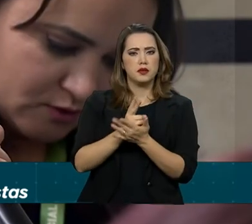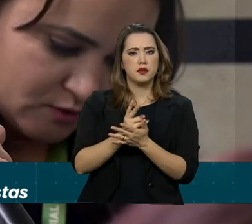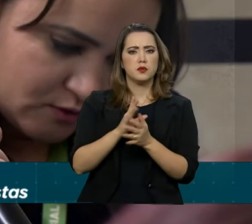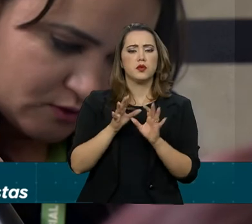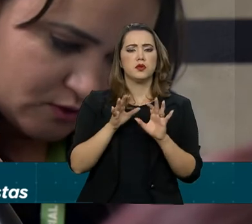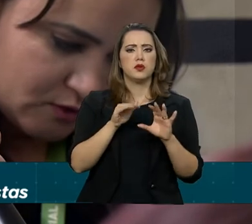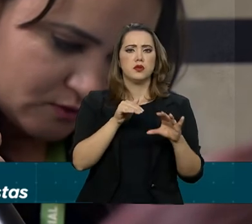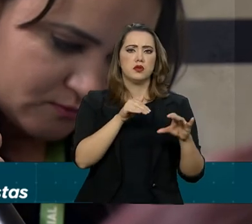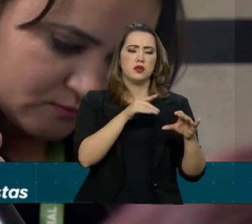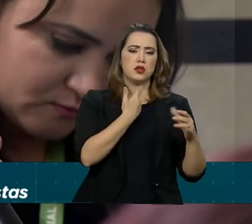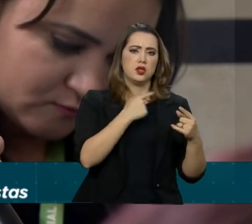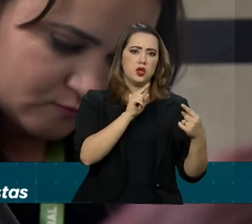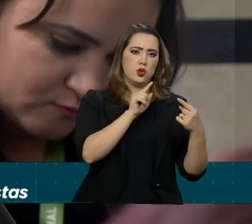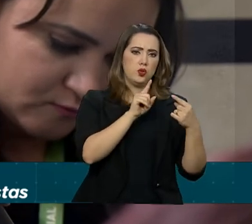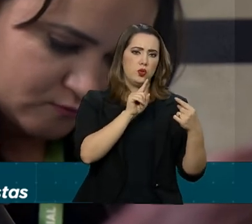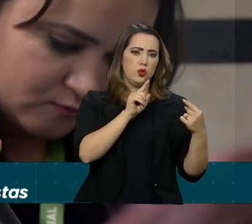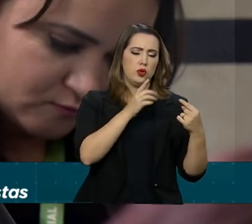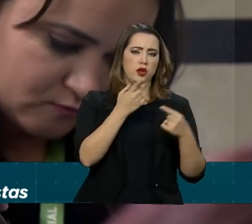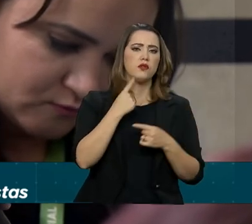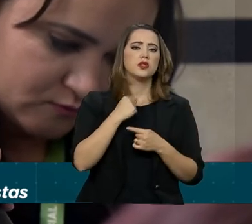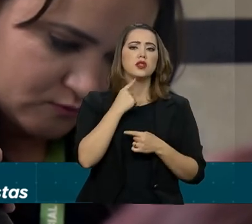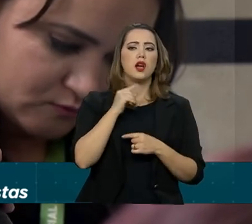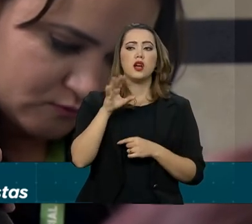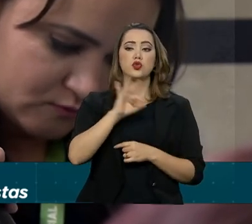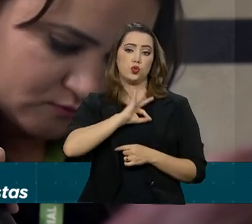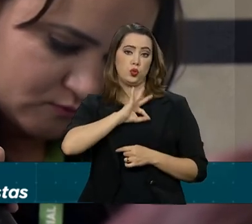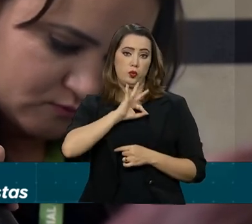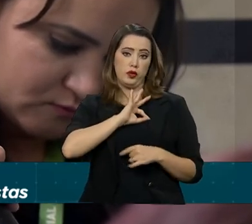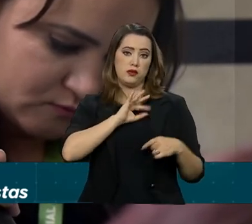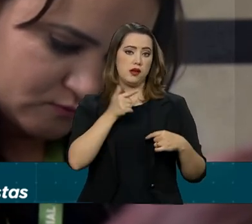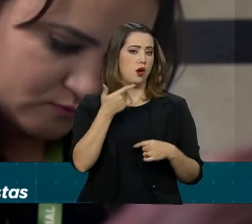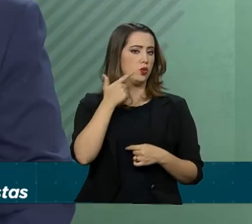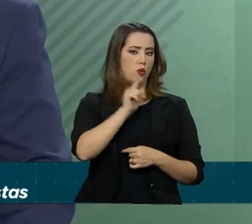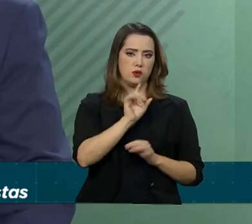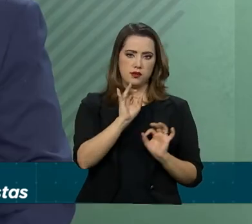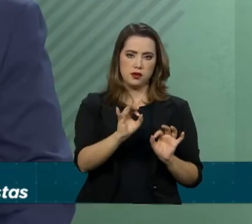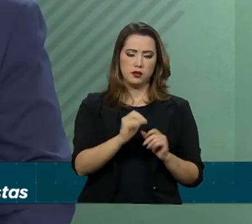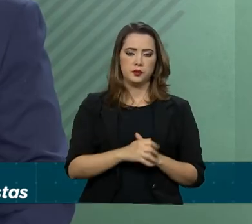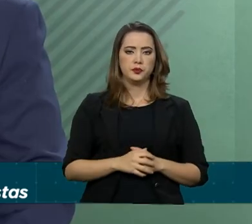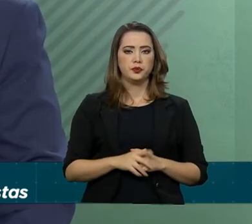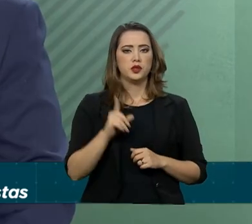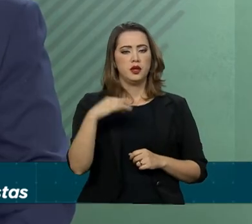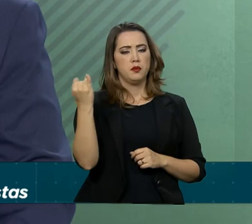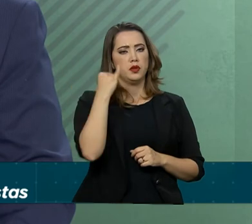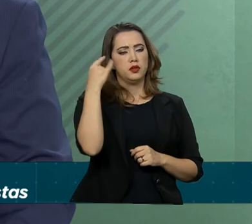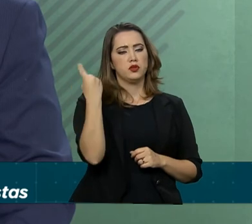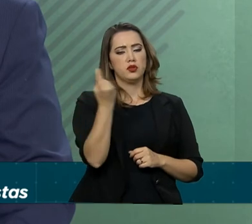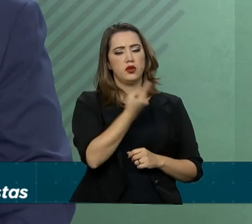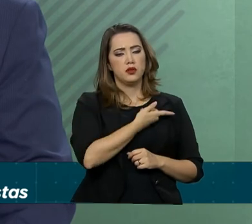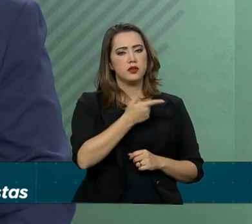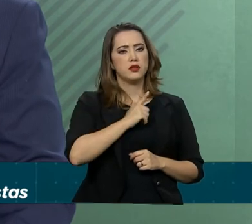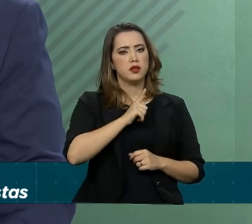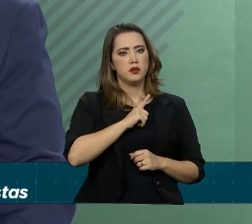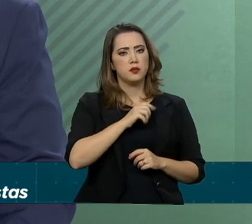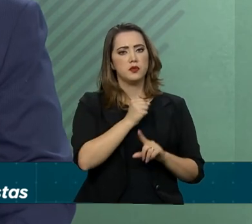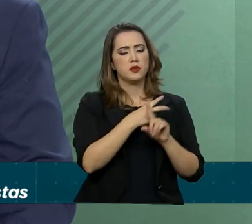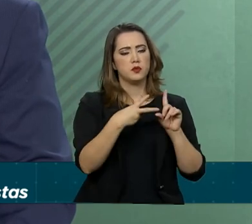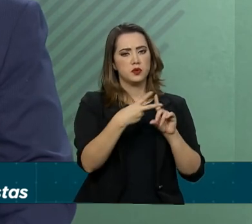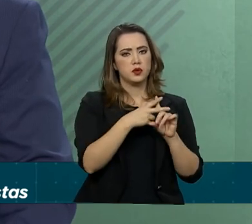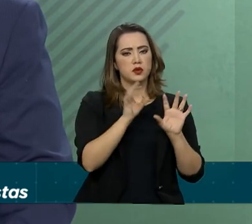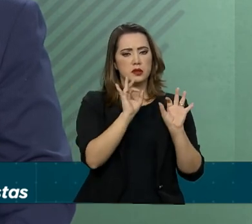policiais não seja atendido, o importante é aprovar a reforma. importante é que nós tenhamos uma Previdência que esteja